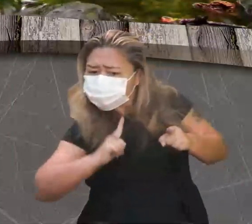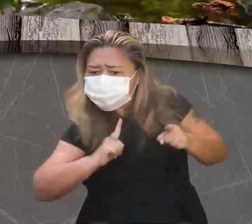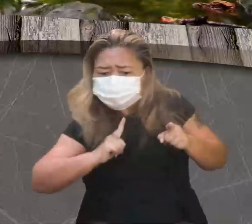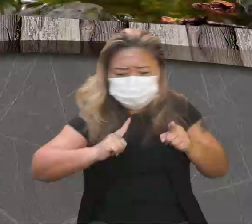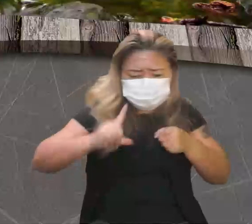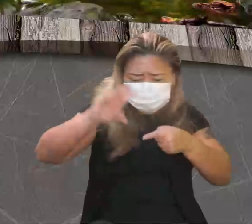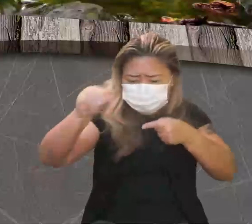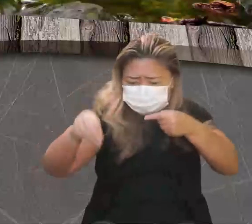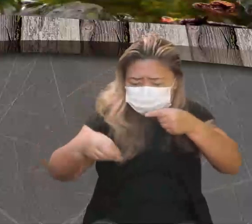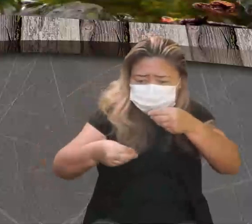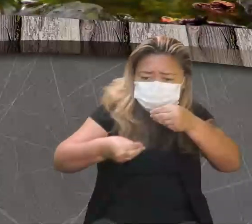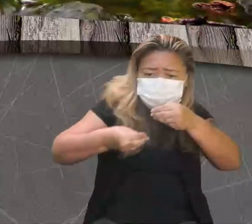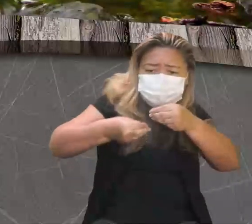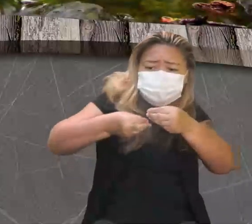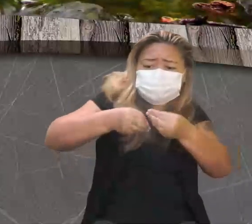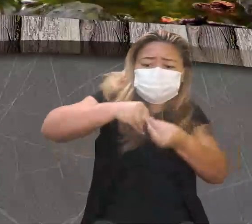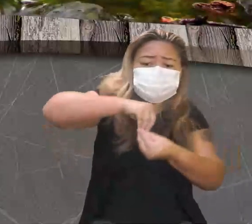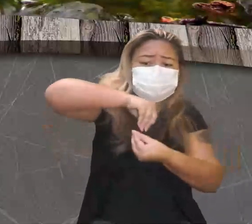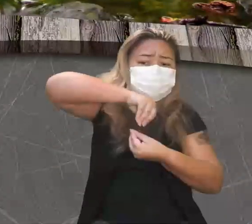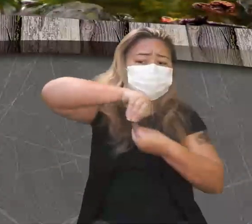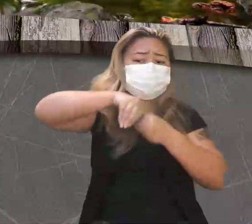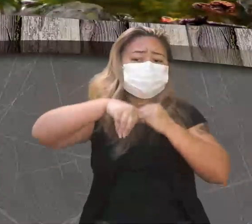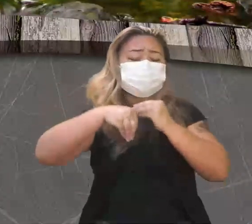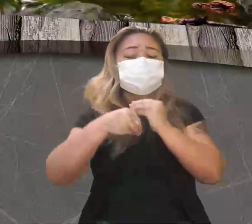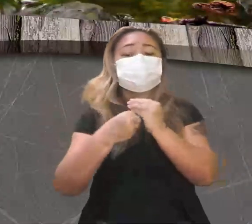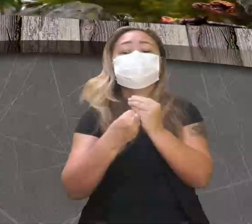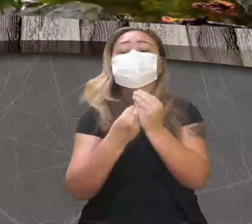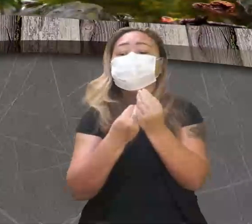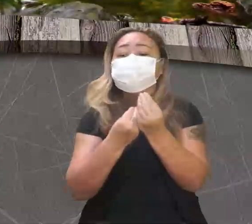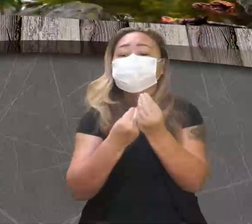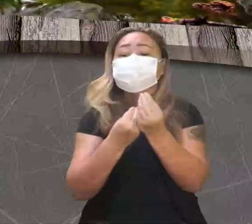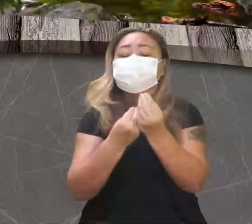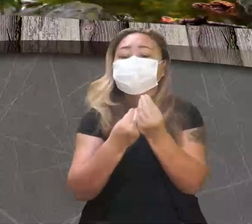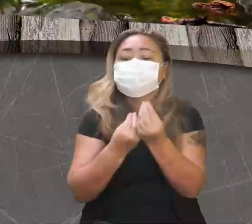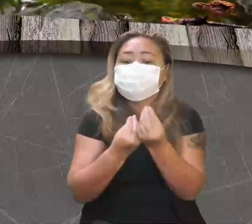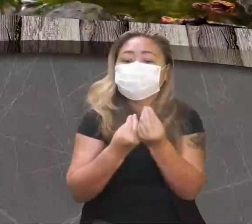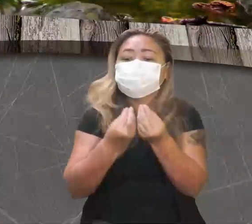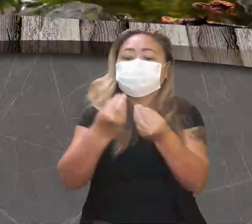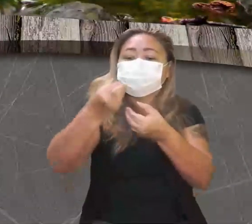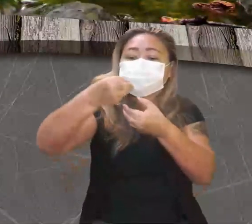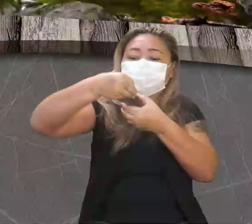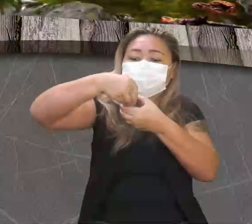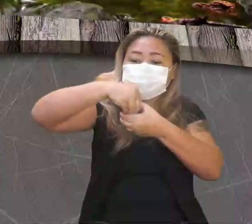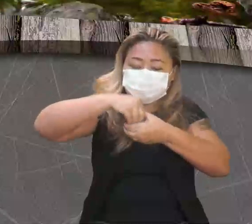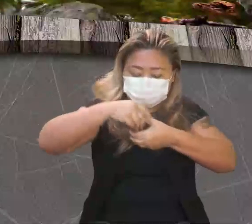essa inserção, para poder fazer essa manipulação e assim, colocar dentro do úterozinho da mãe,